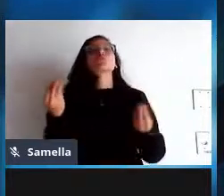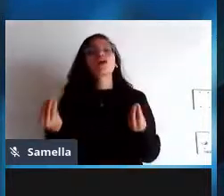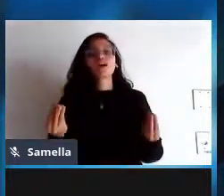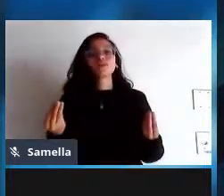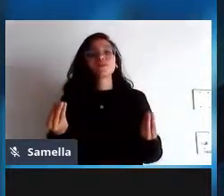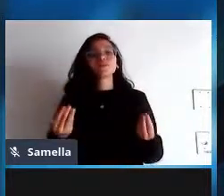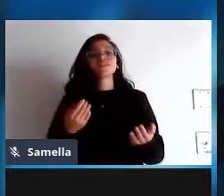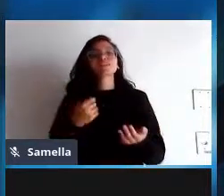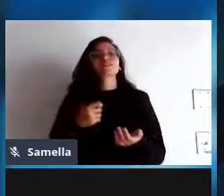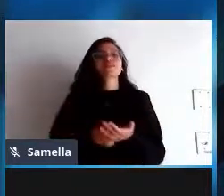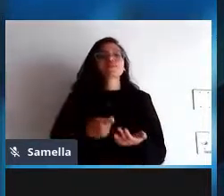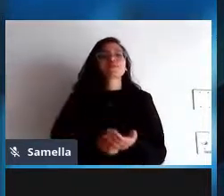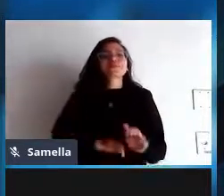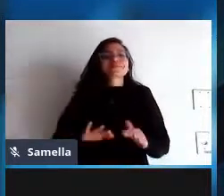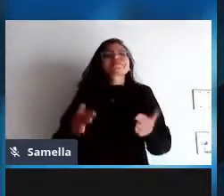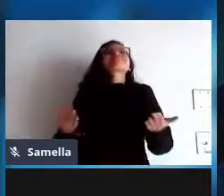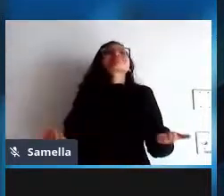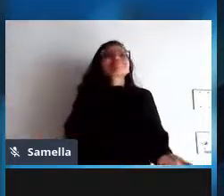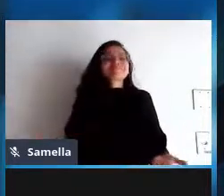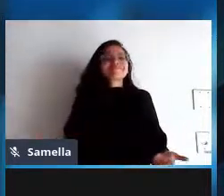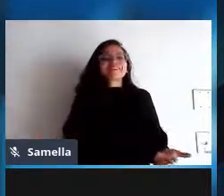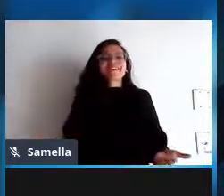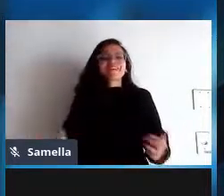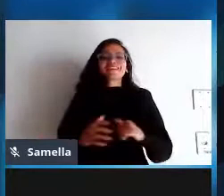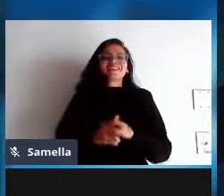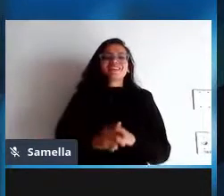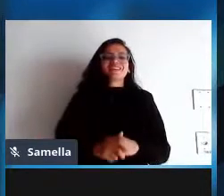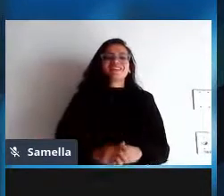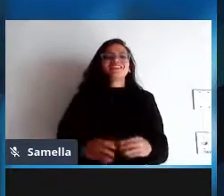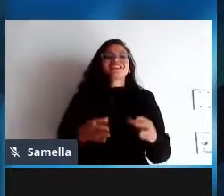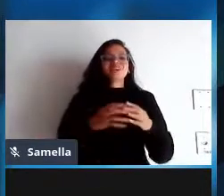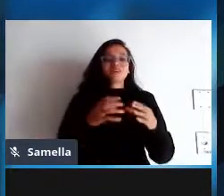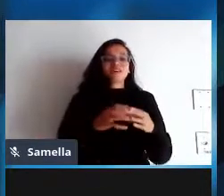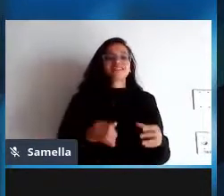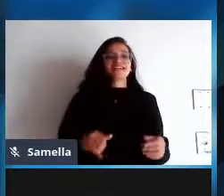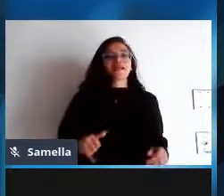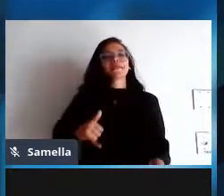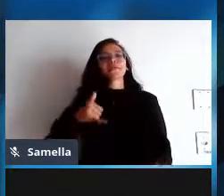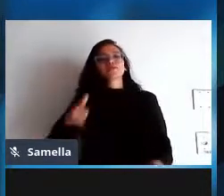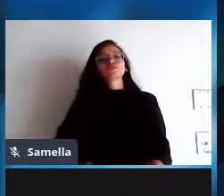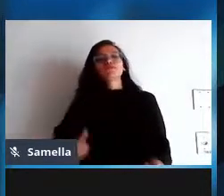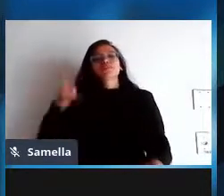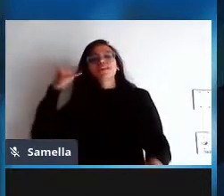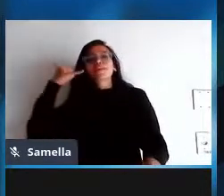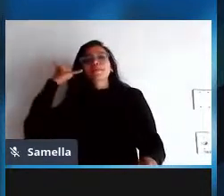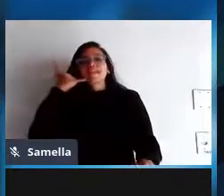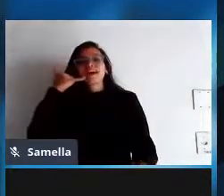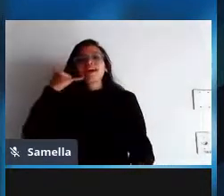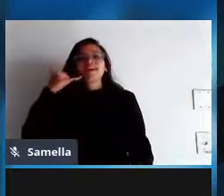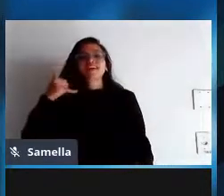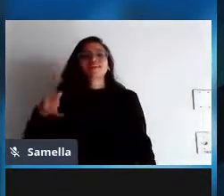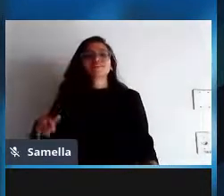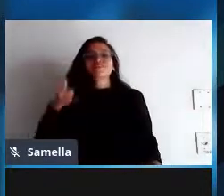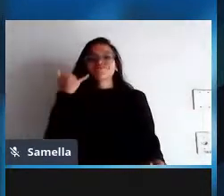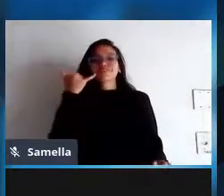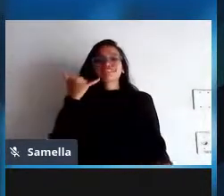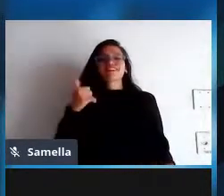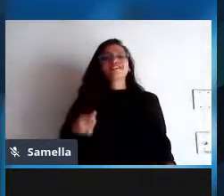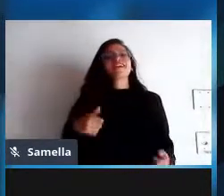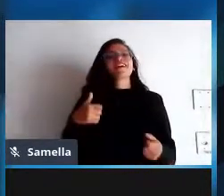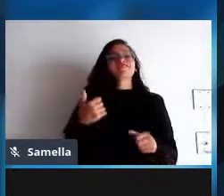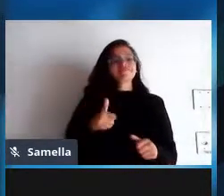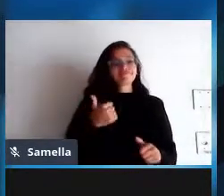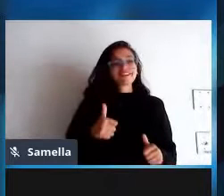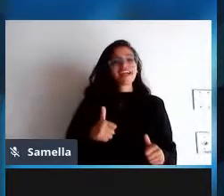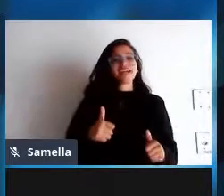comodidade como um celular um smartphone que tem milhões de recursos legais que